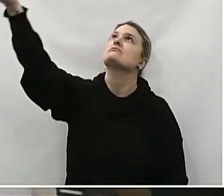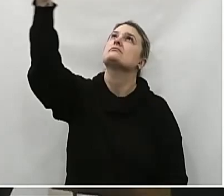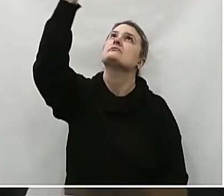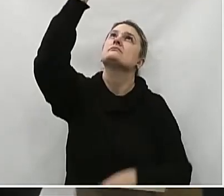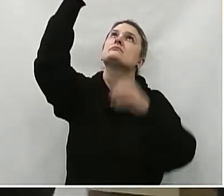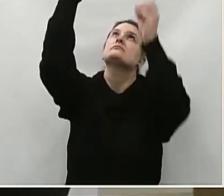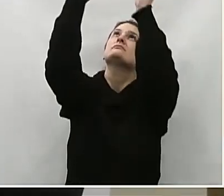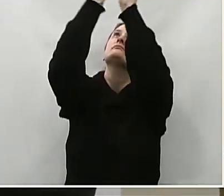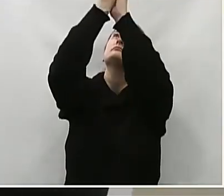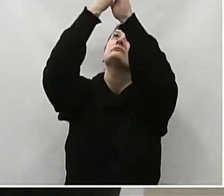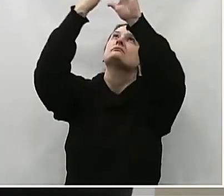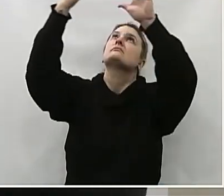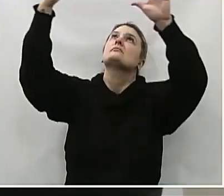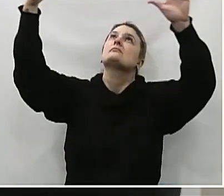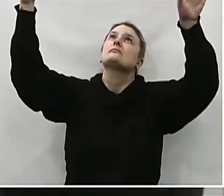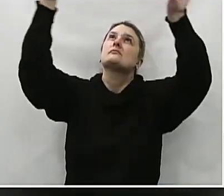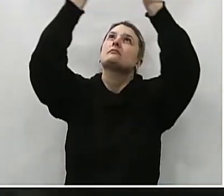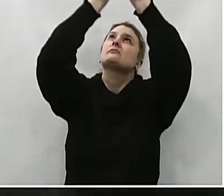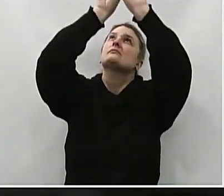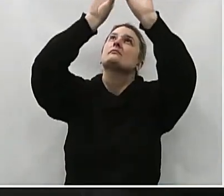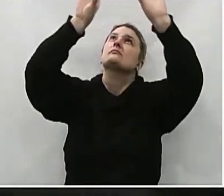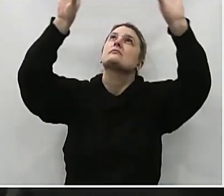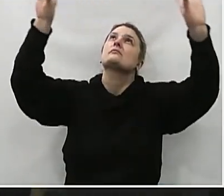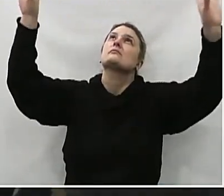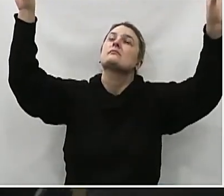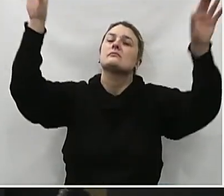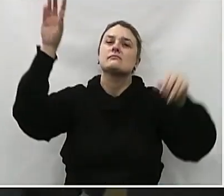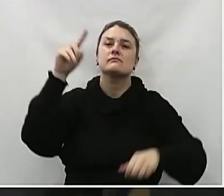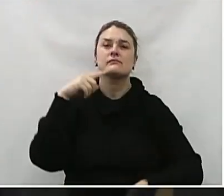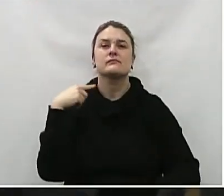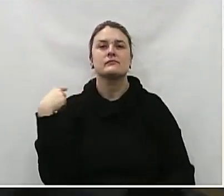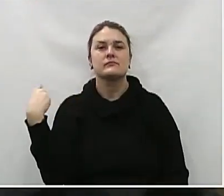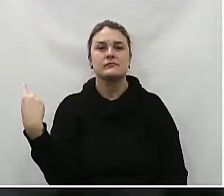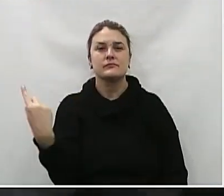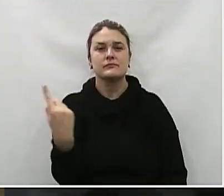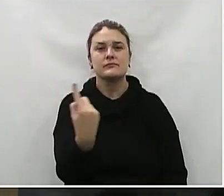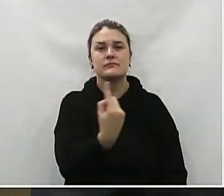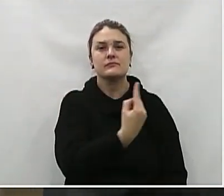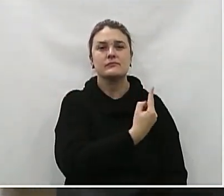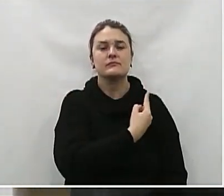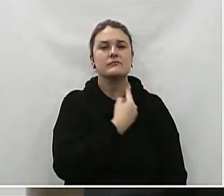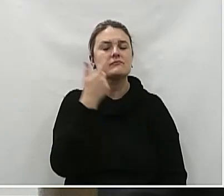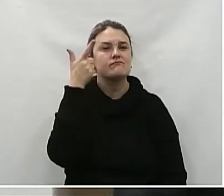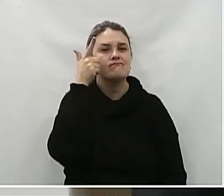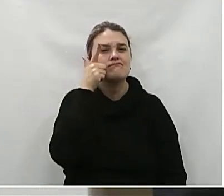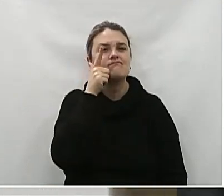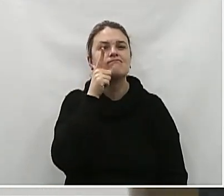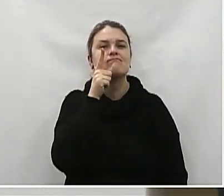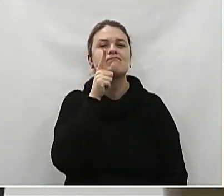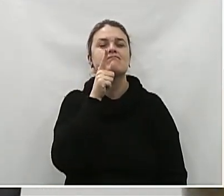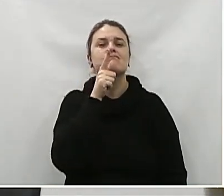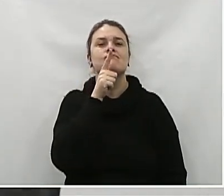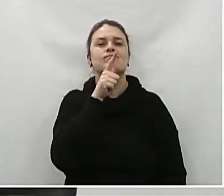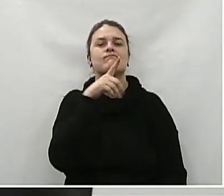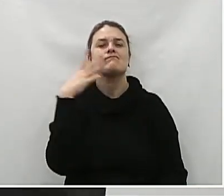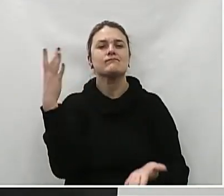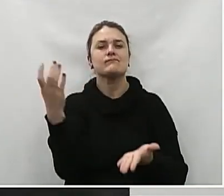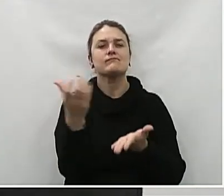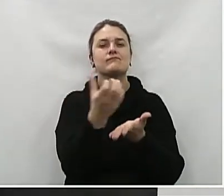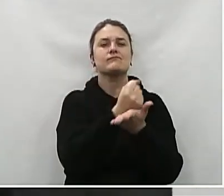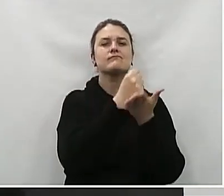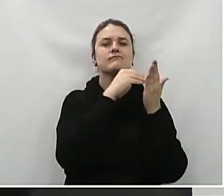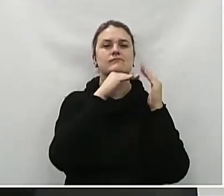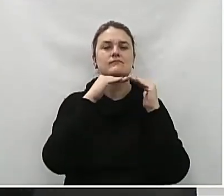da liberdade e raios fúgidos brilhou no céu da pátria nesse instante. Seu penhor,